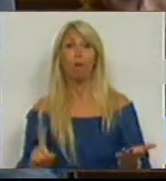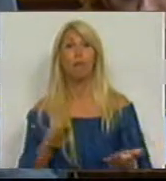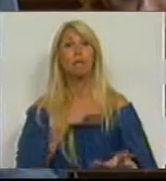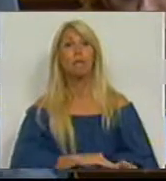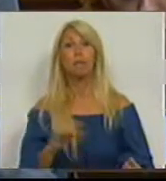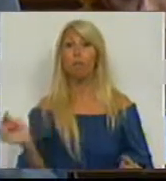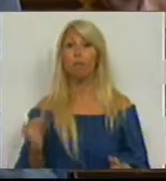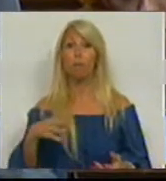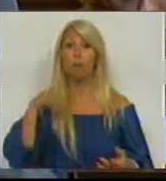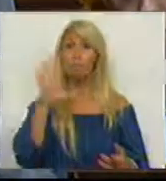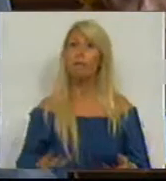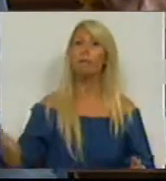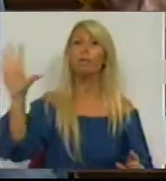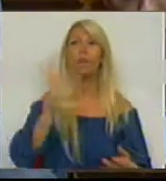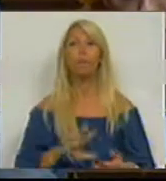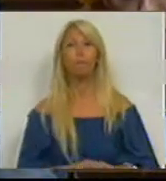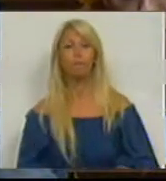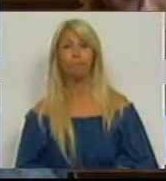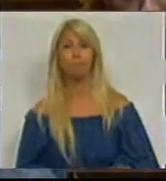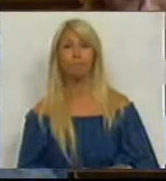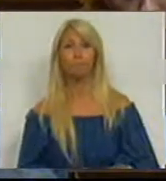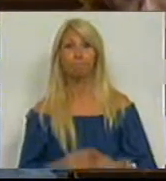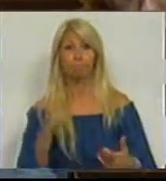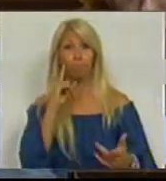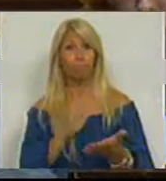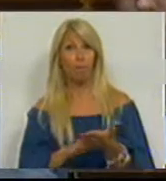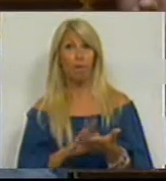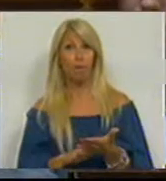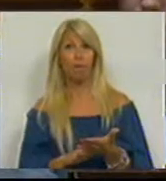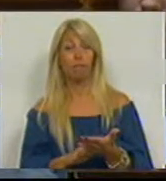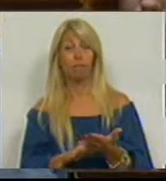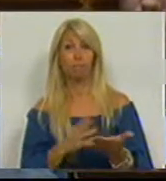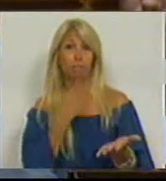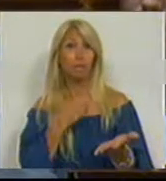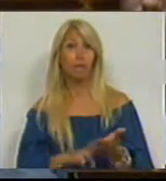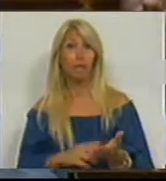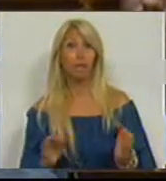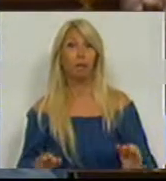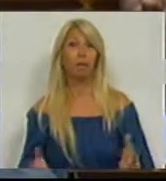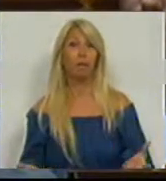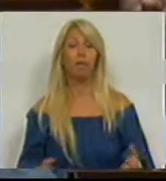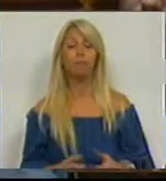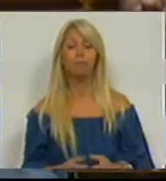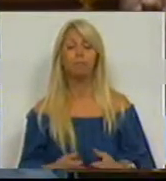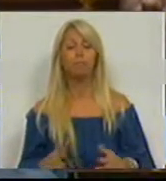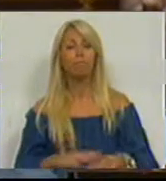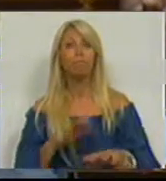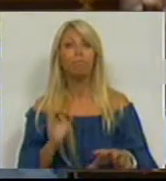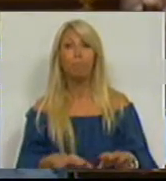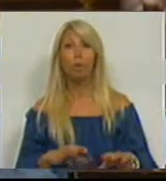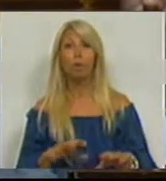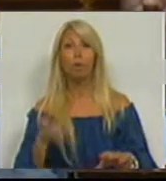mínimo nacional. A prova desta realidade é o facto de o valor